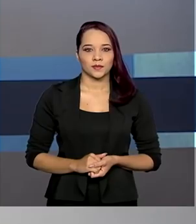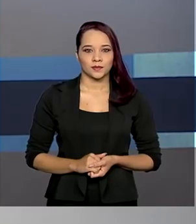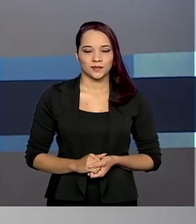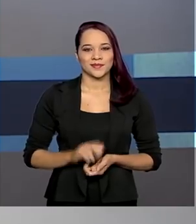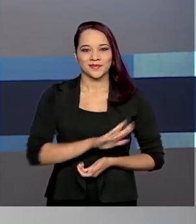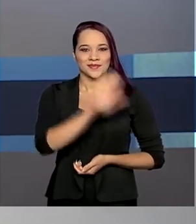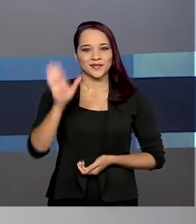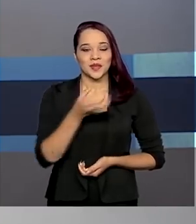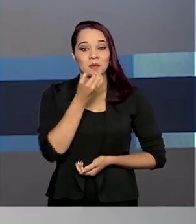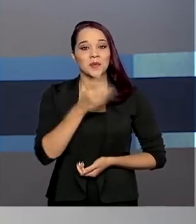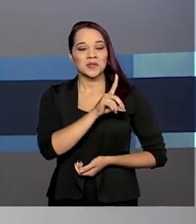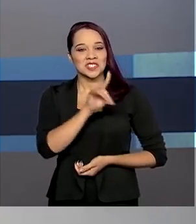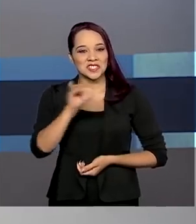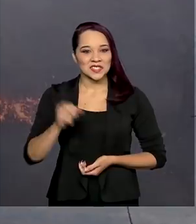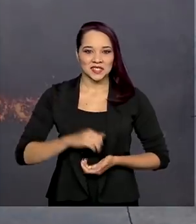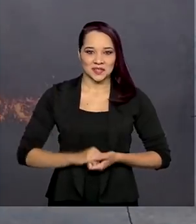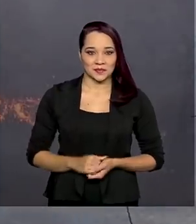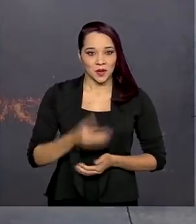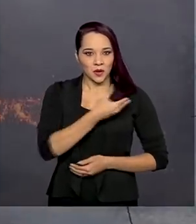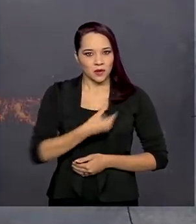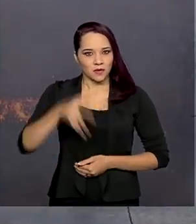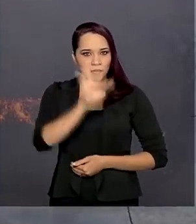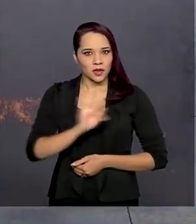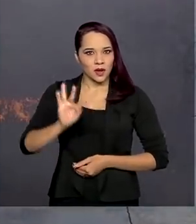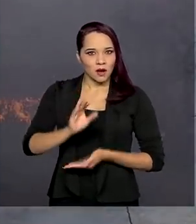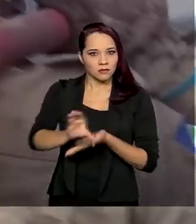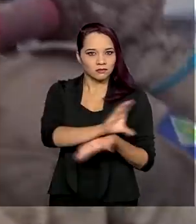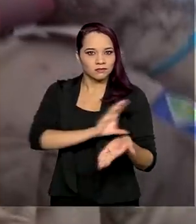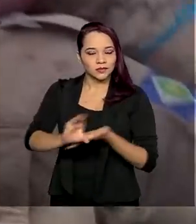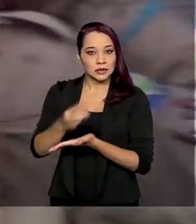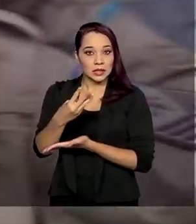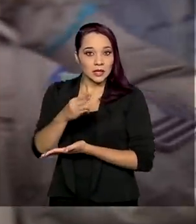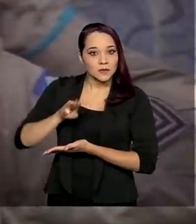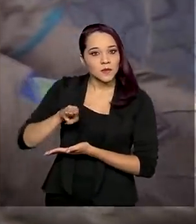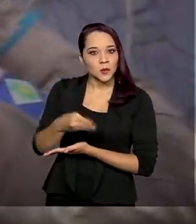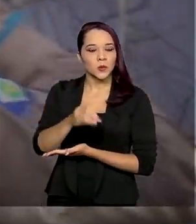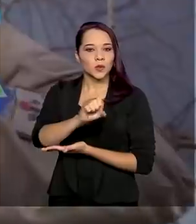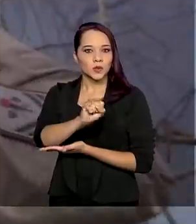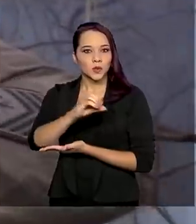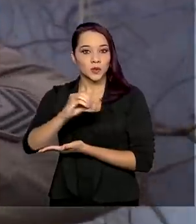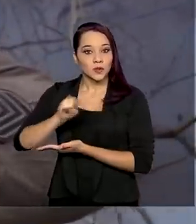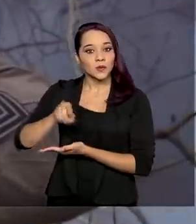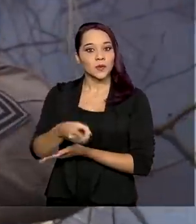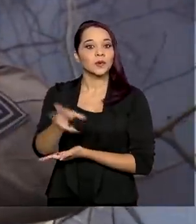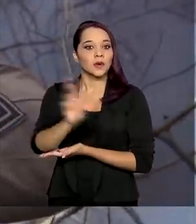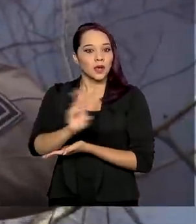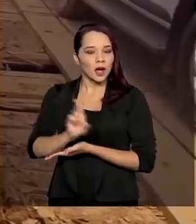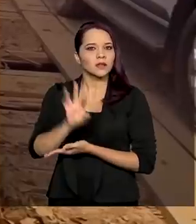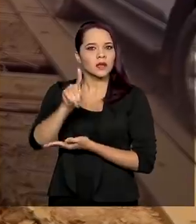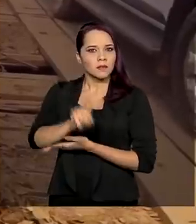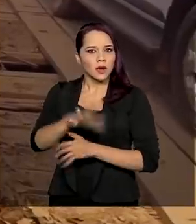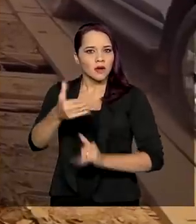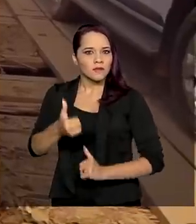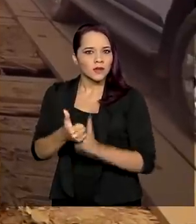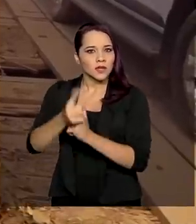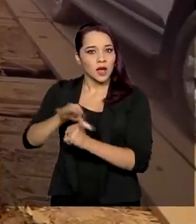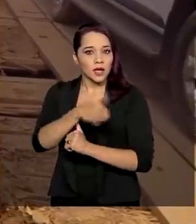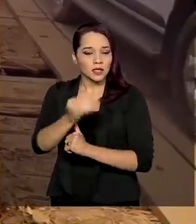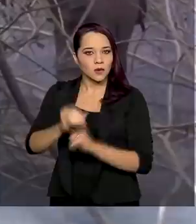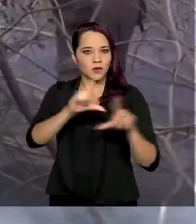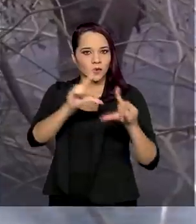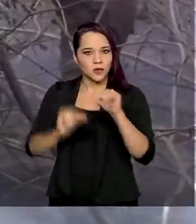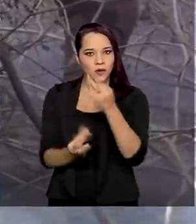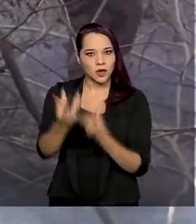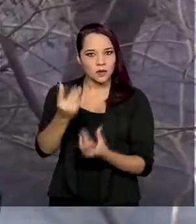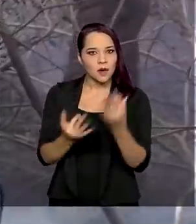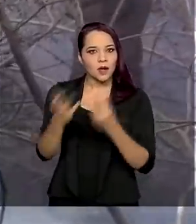Olá, bom dia. Governo federal repassa 3 milhões e 800 mil reais para reforçar ações de combate a